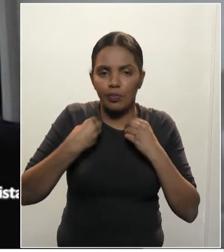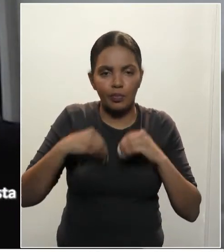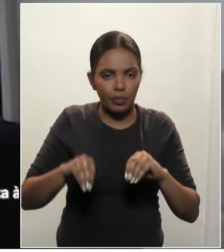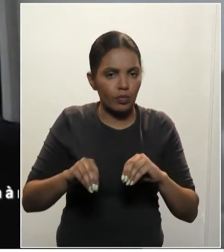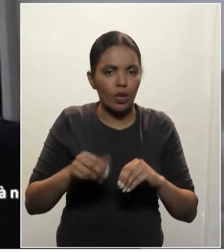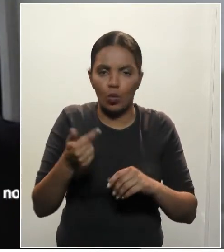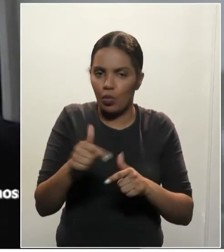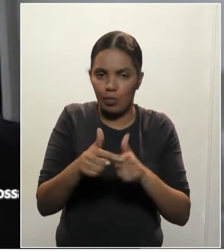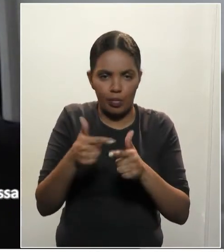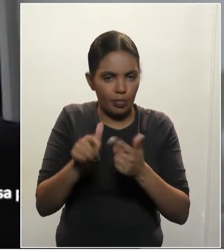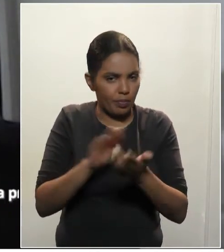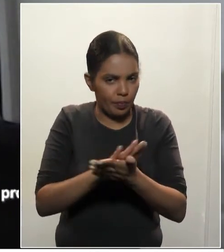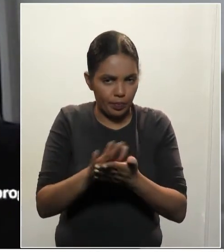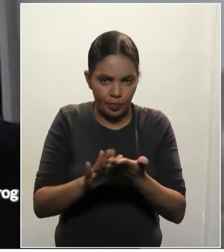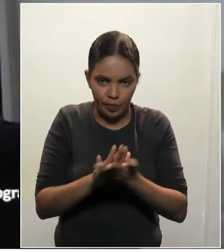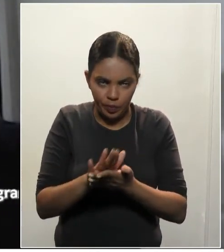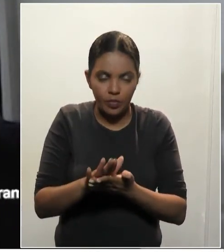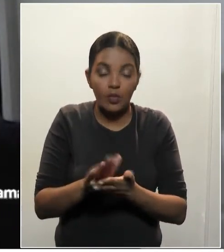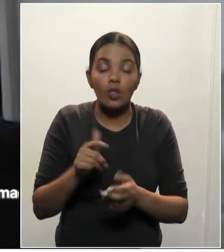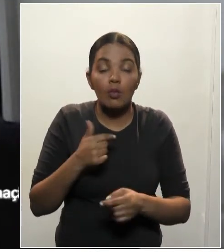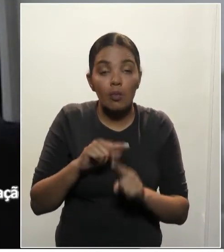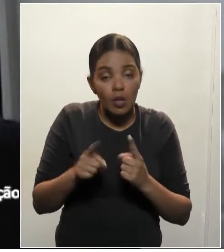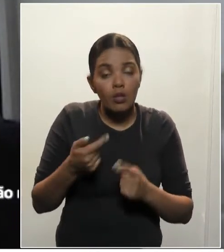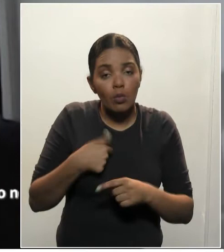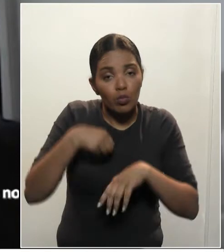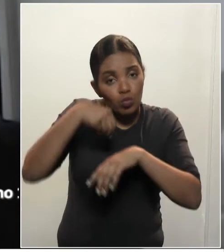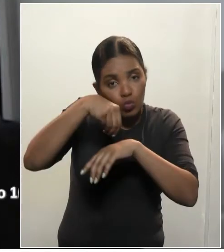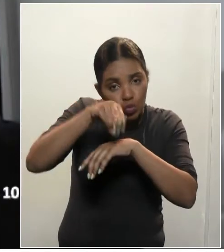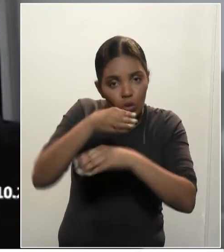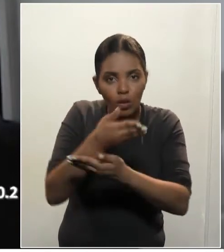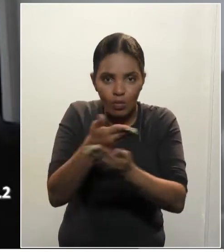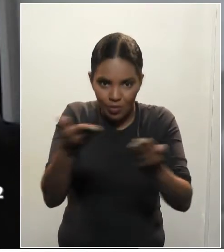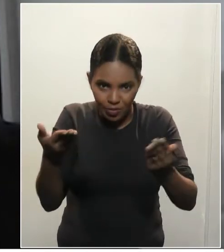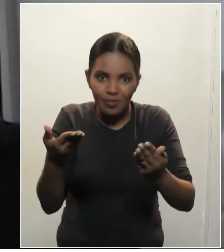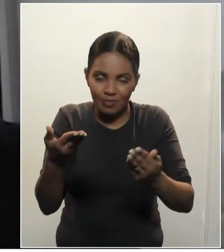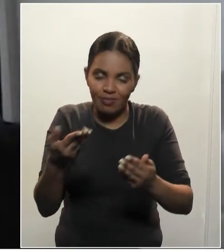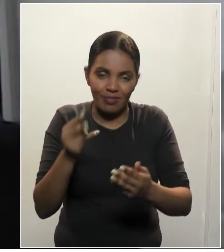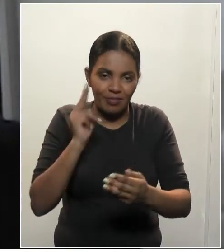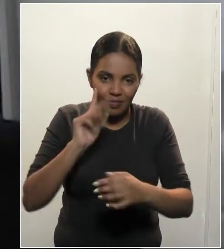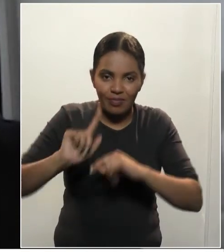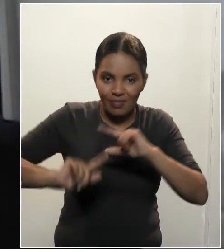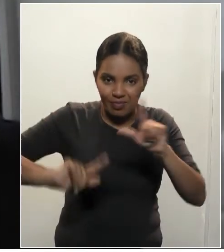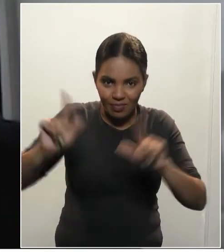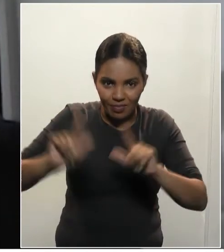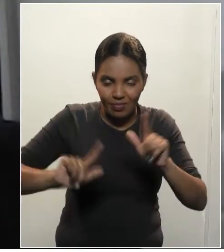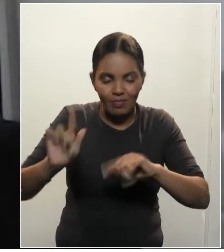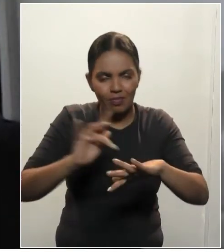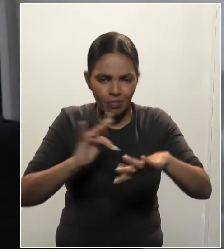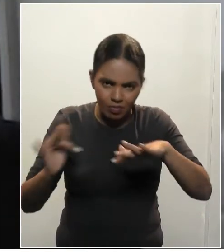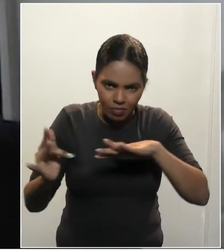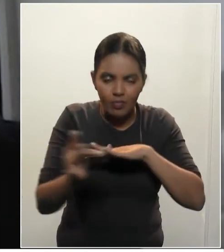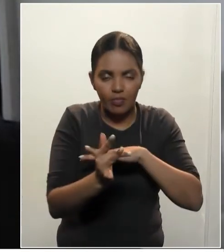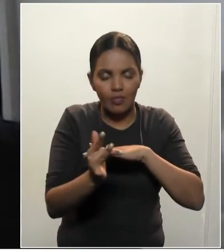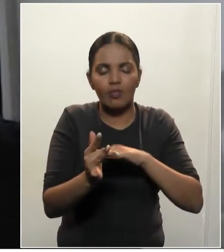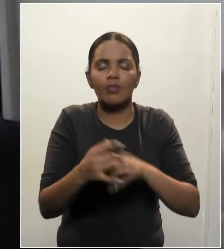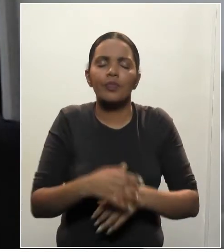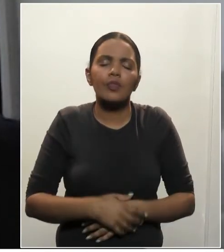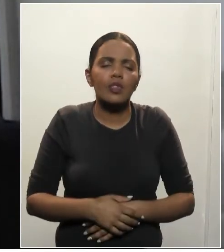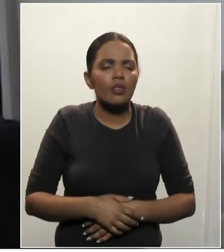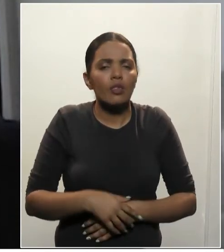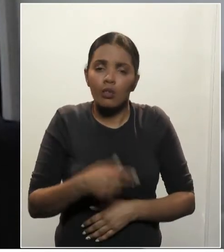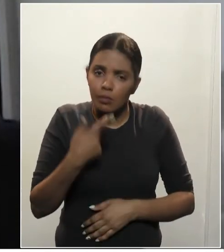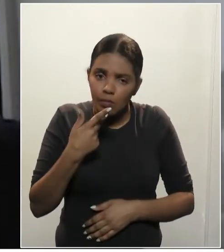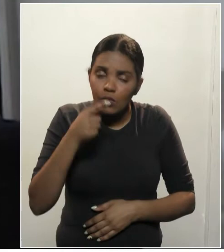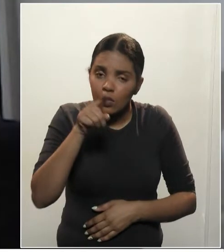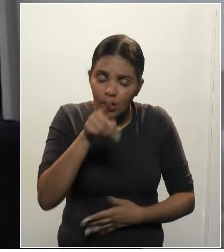a dica, fica a orientação, aqueles que estão nos ouvindo, né? Assistindo aí pelas redes sociais, pela TV, que